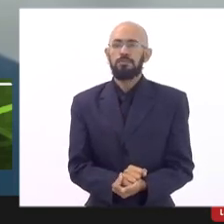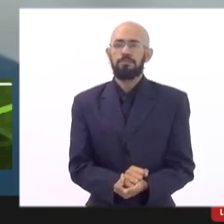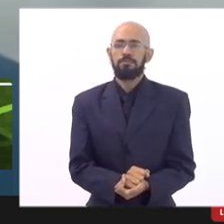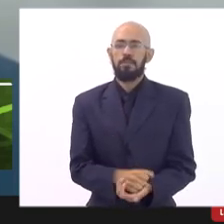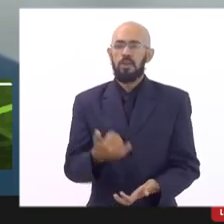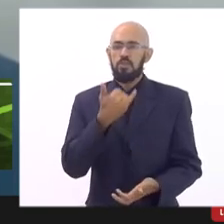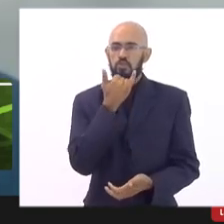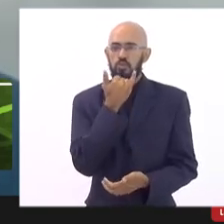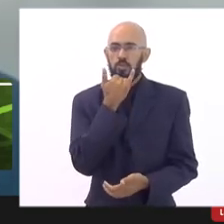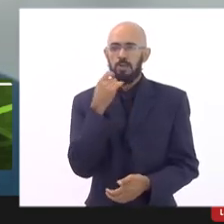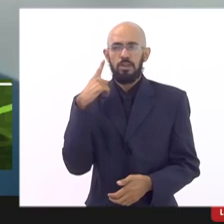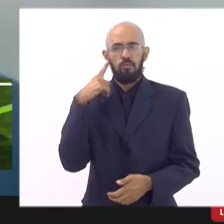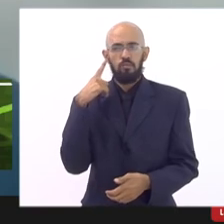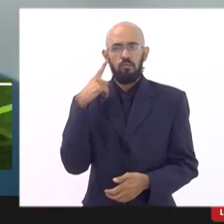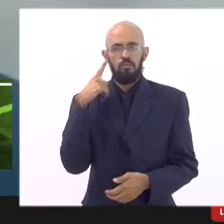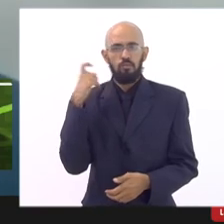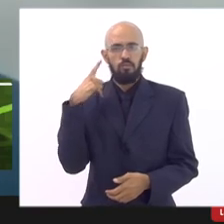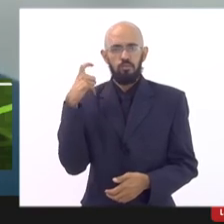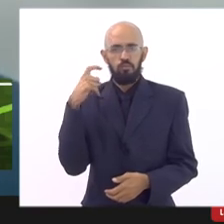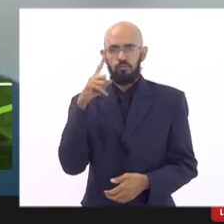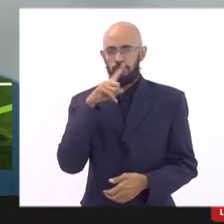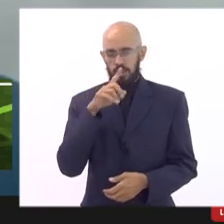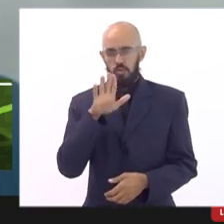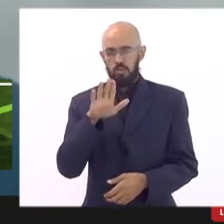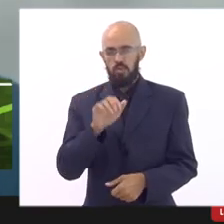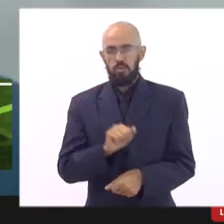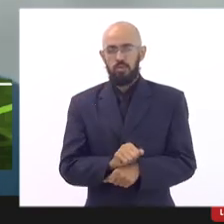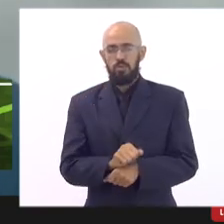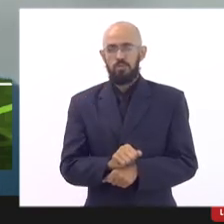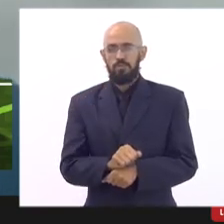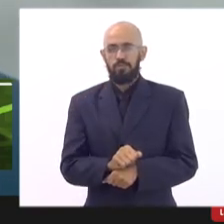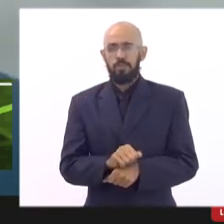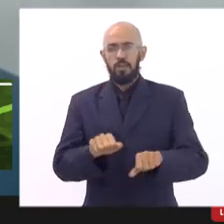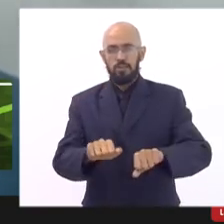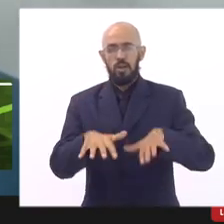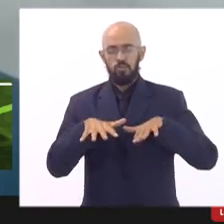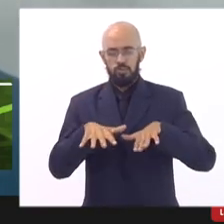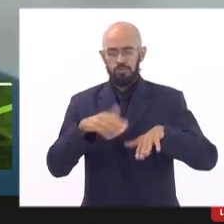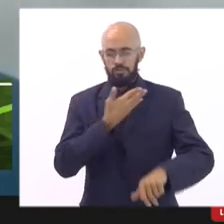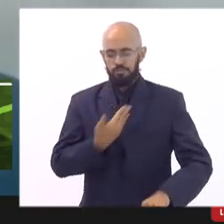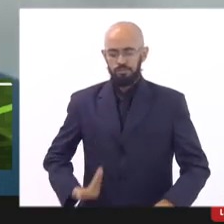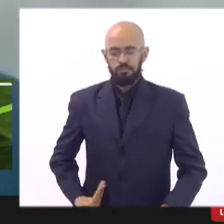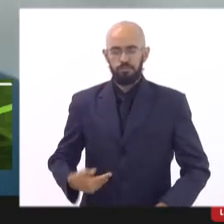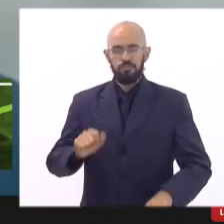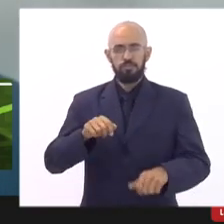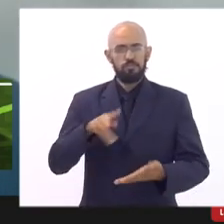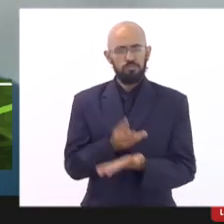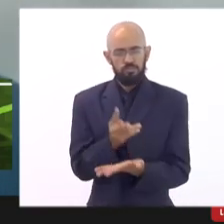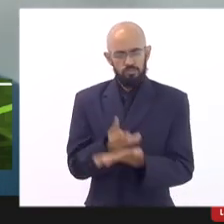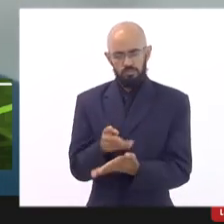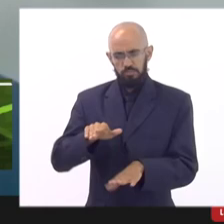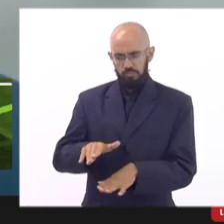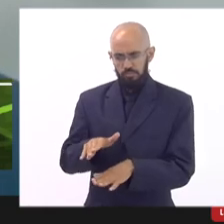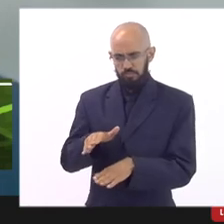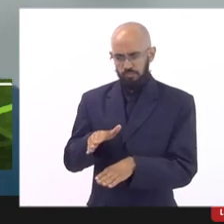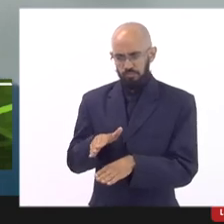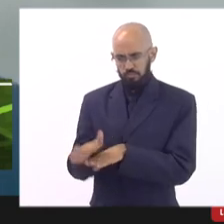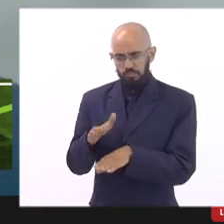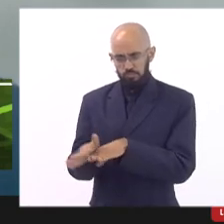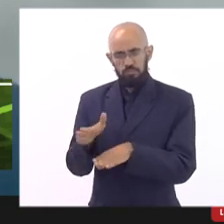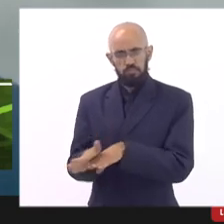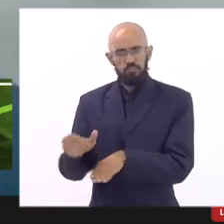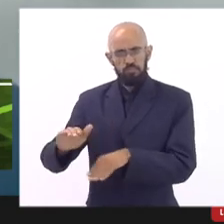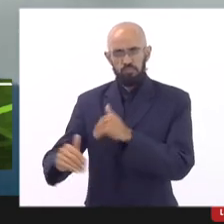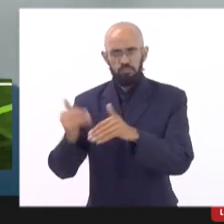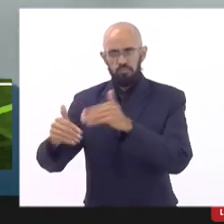aqui nessa audiência pública e o nosso trabalho é sempre orientado para o desenvolvimento integral de vocês então